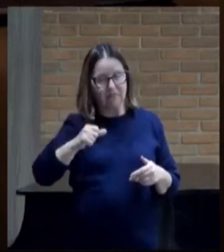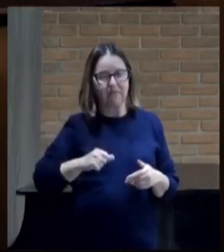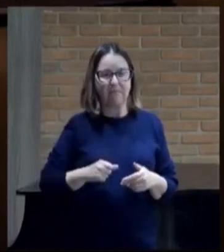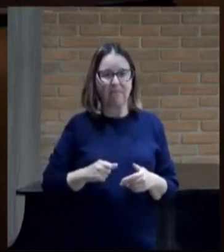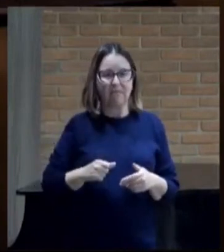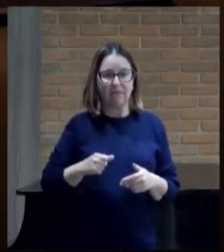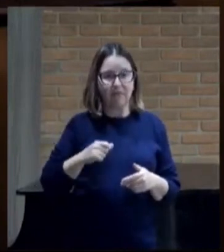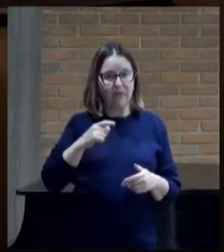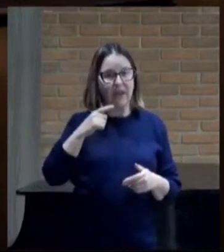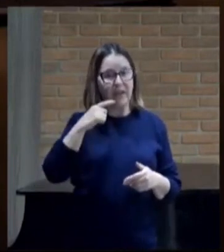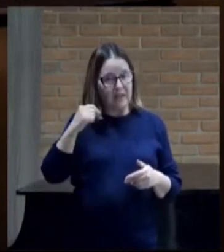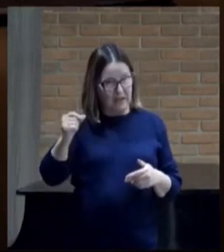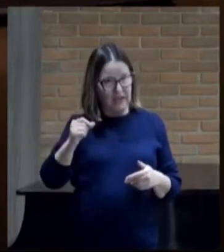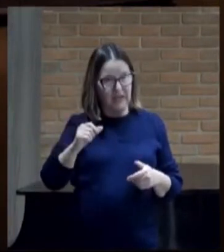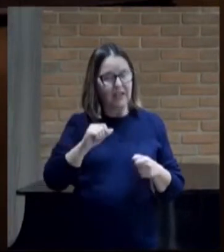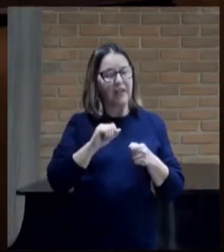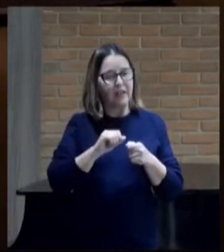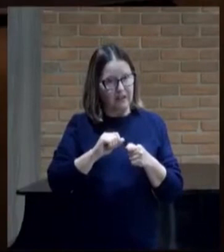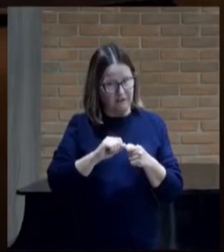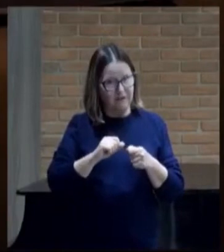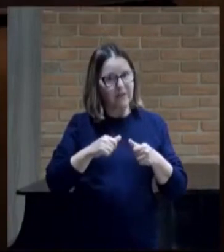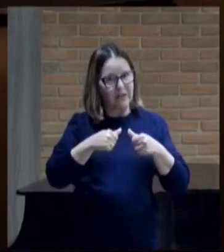Sai e faz-o assim.